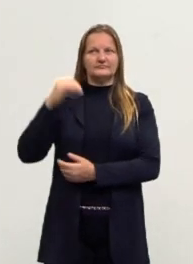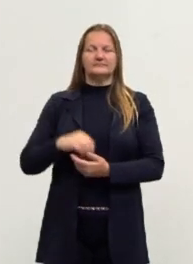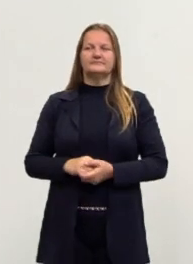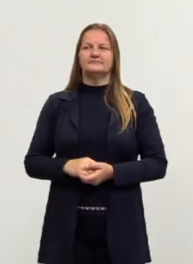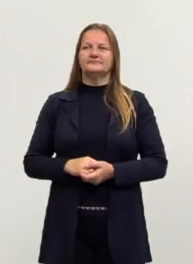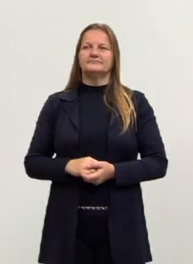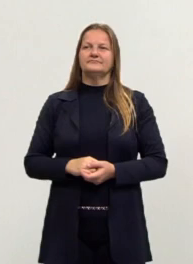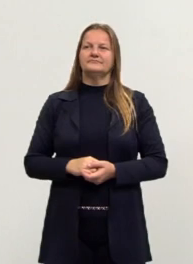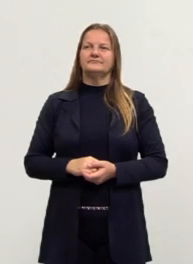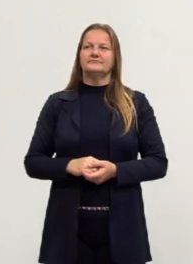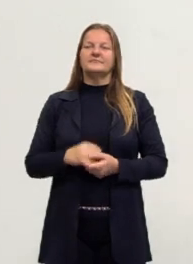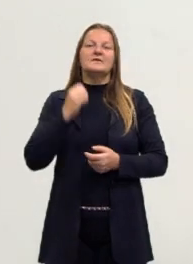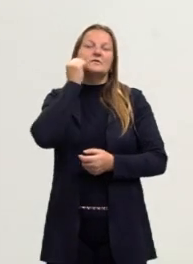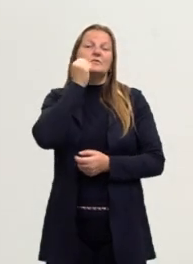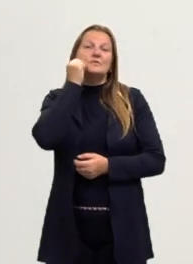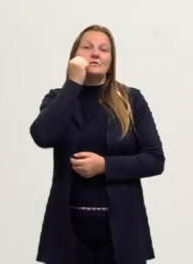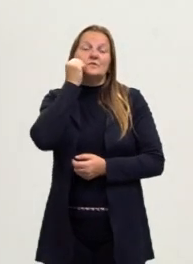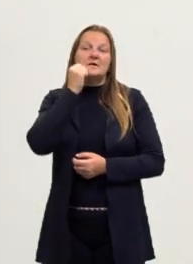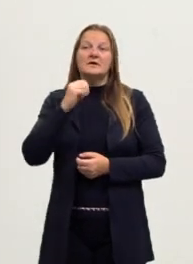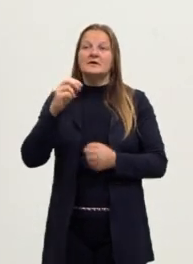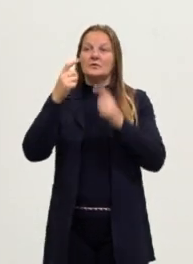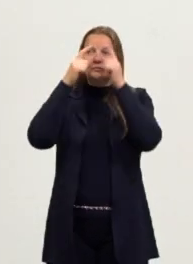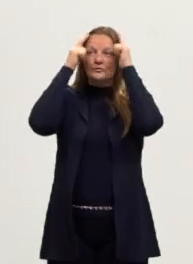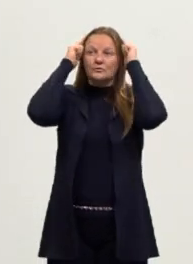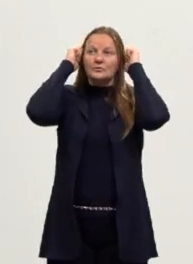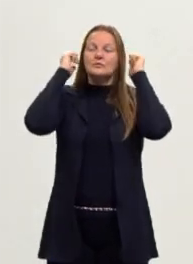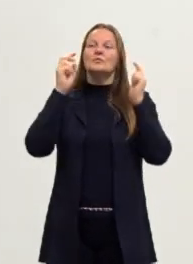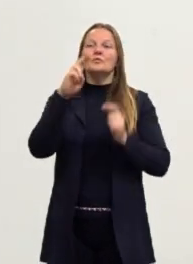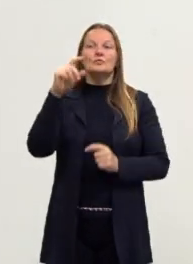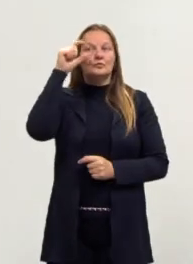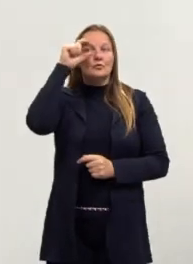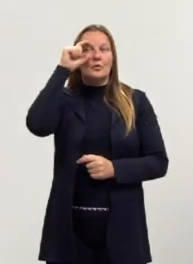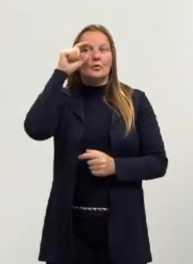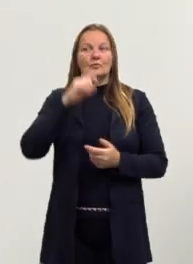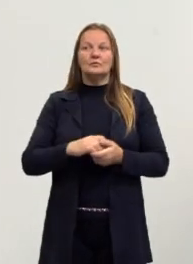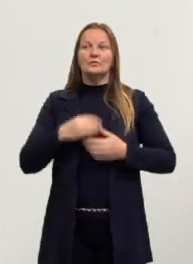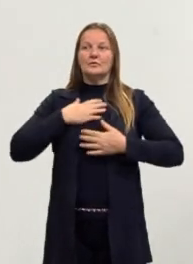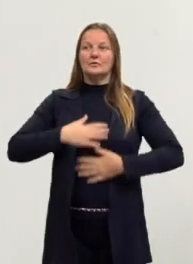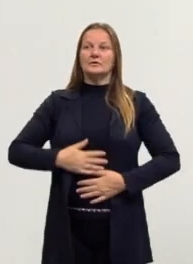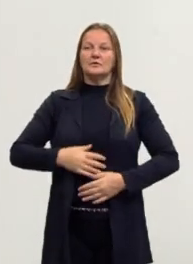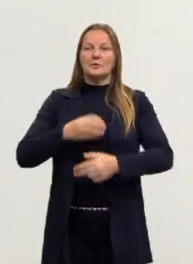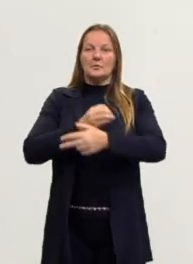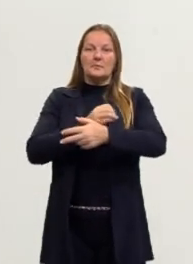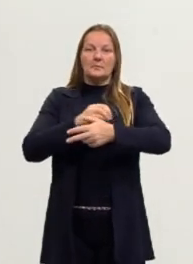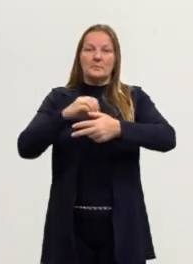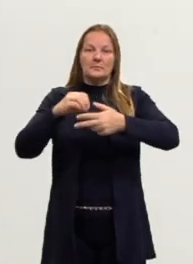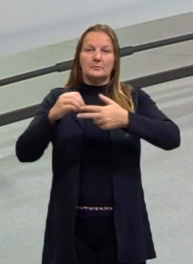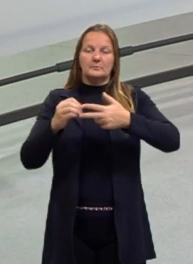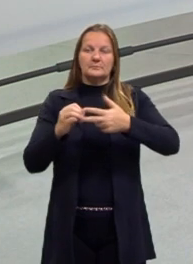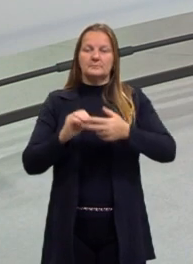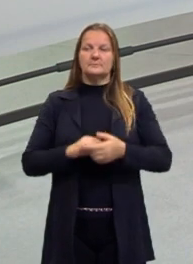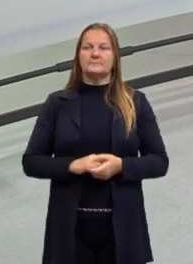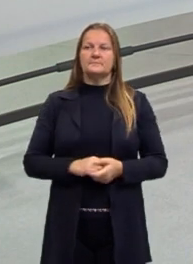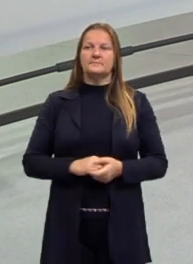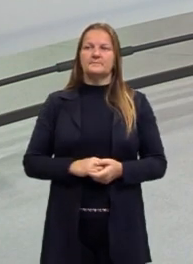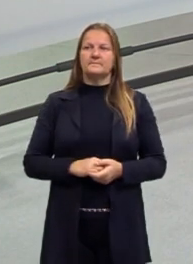mediana, negra, estou com o cabelo preso, uso óculos e estou vestindo a camiseta do projeto. Então hoje a gente vai fazer